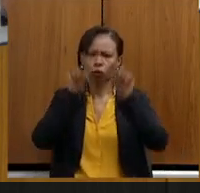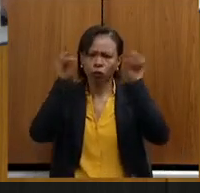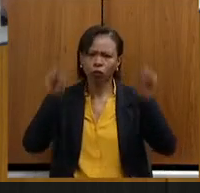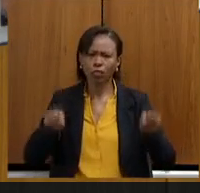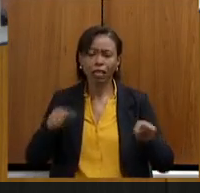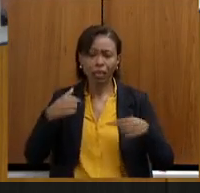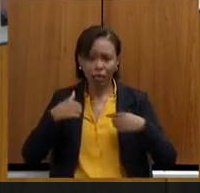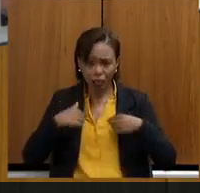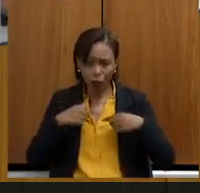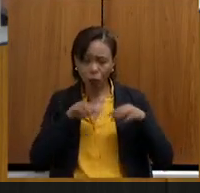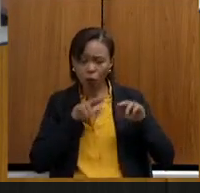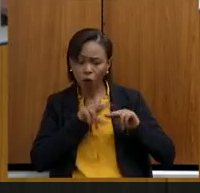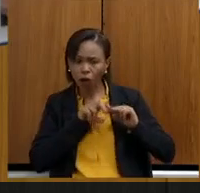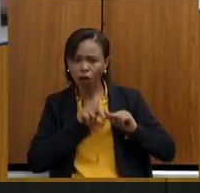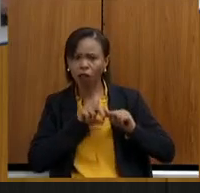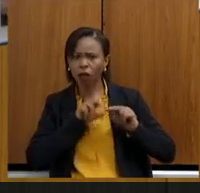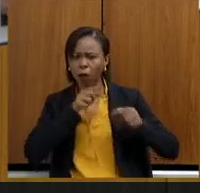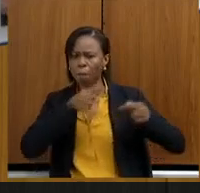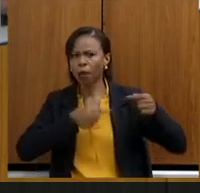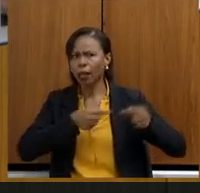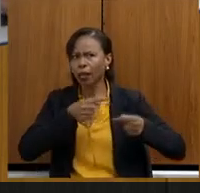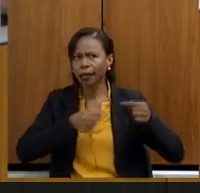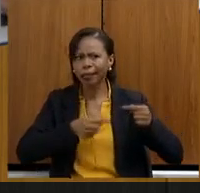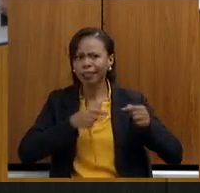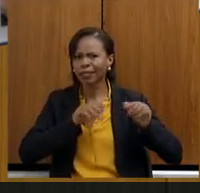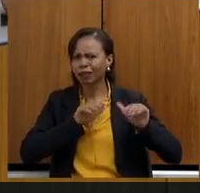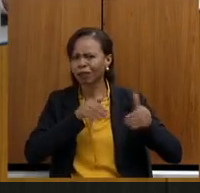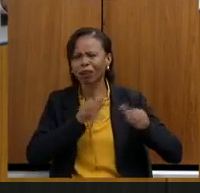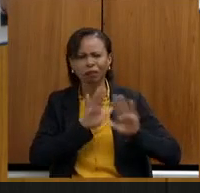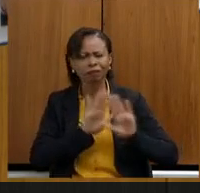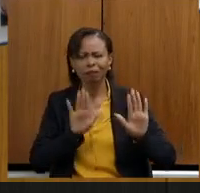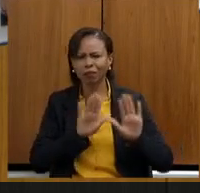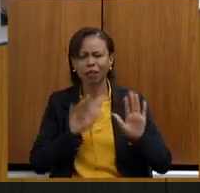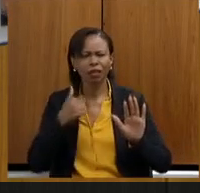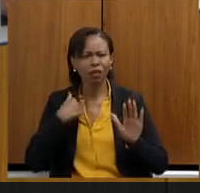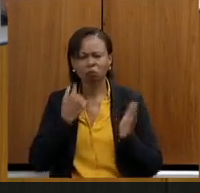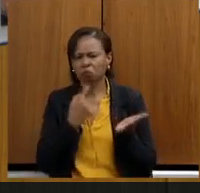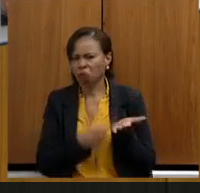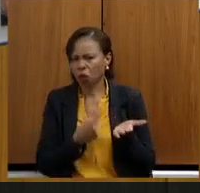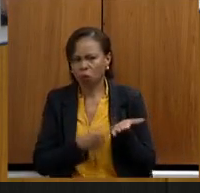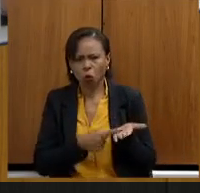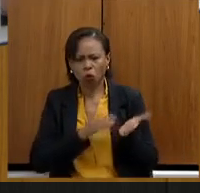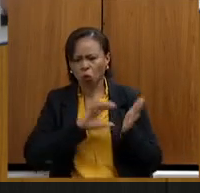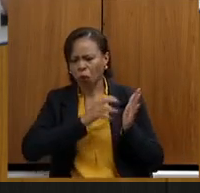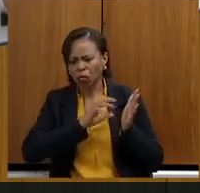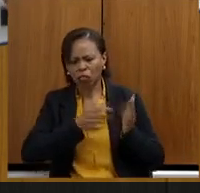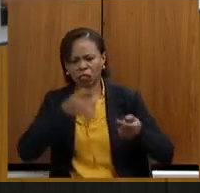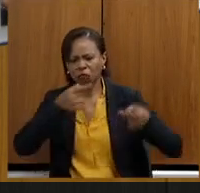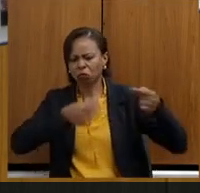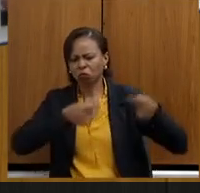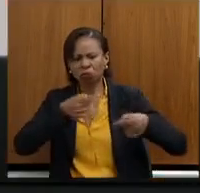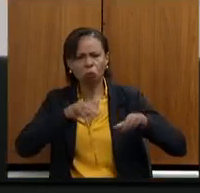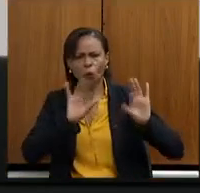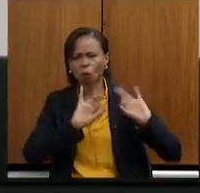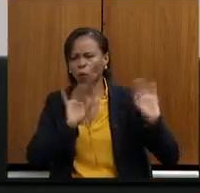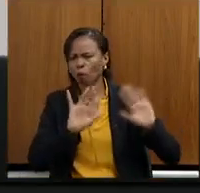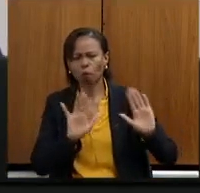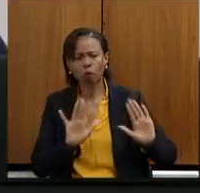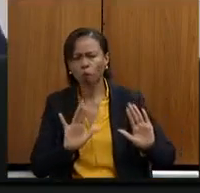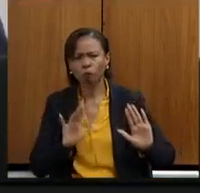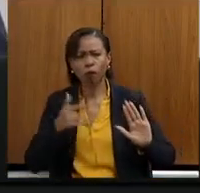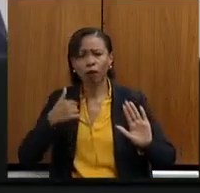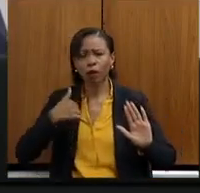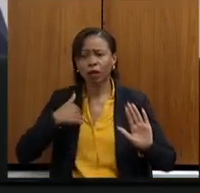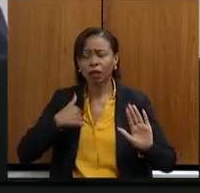política, não, porque eu não tenho acordo político com nenhum servidor, não tenho,